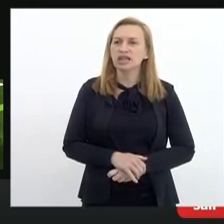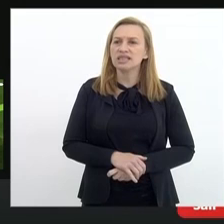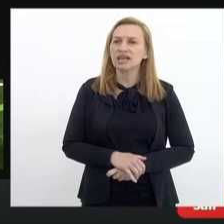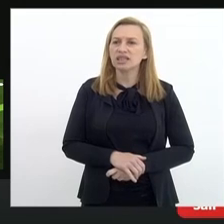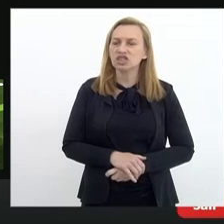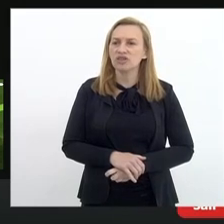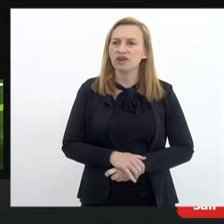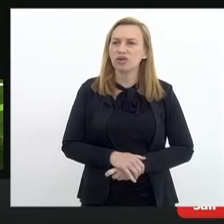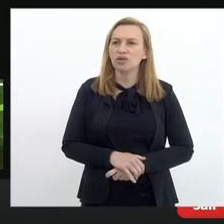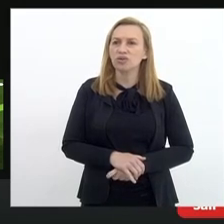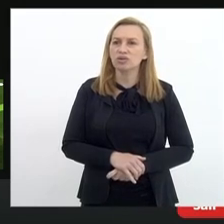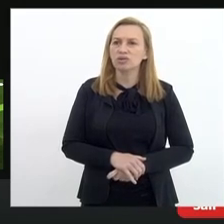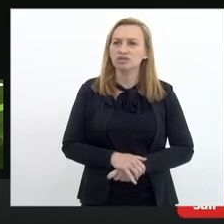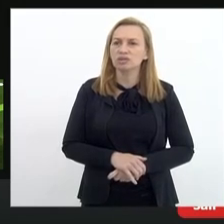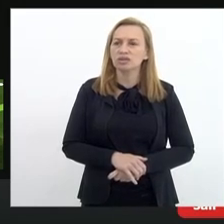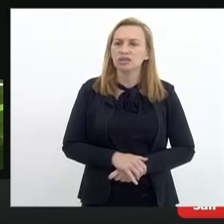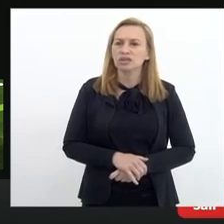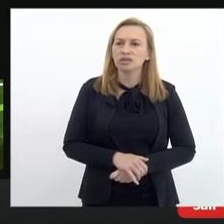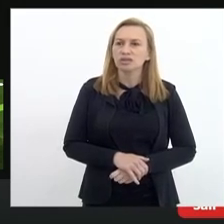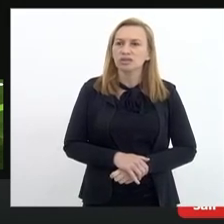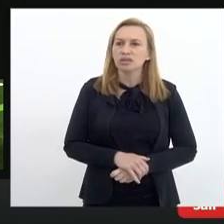talvez se você tirar o fone de ouvido